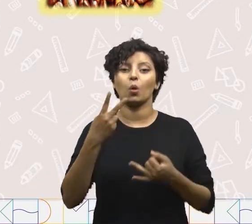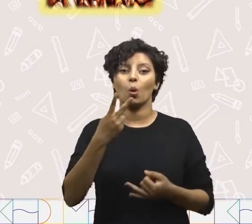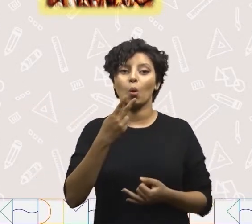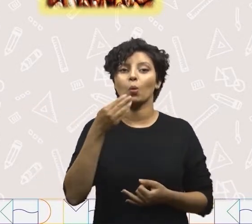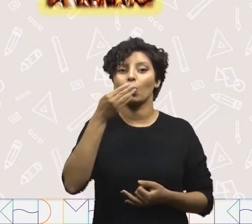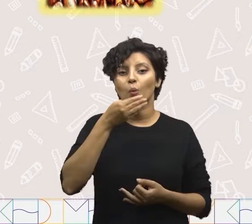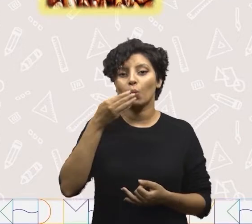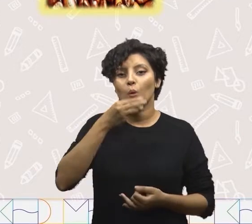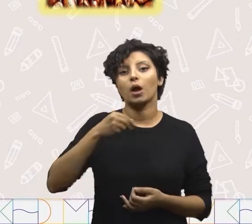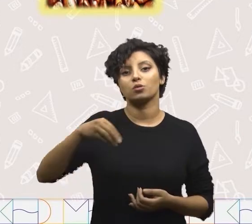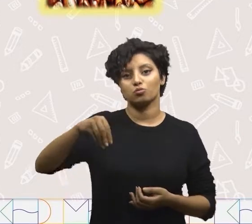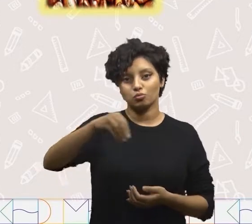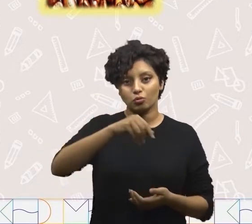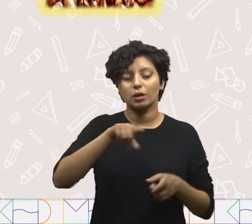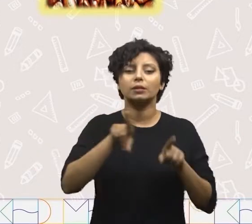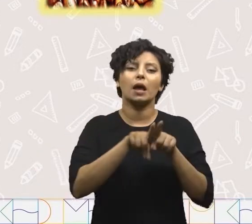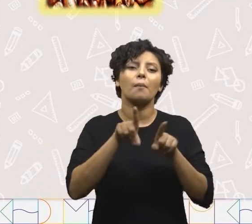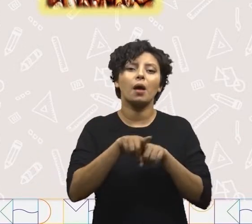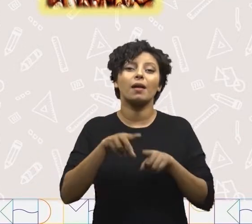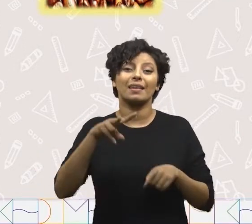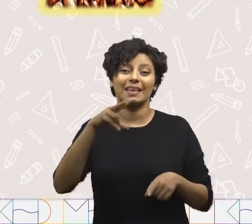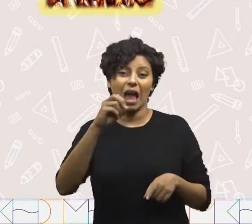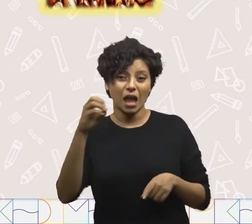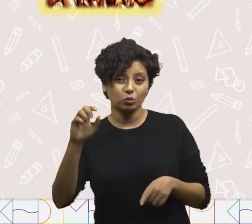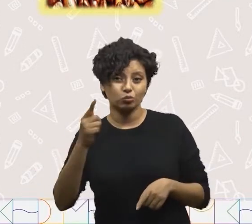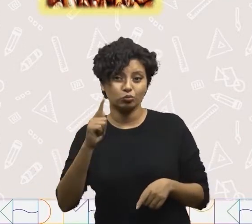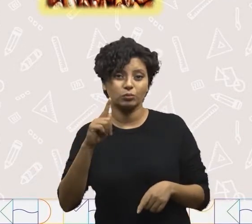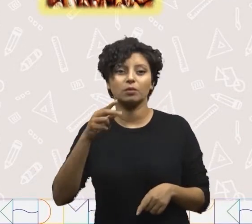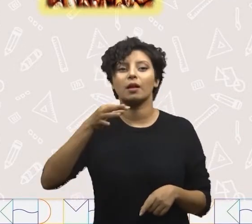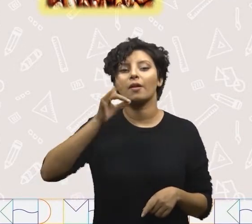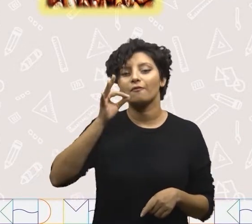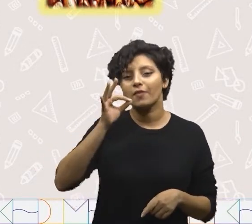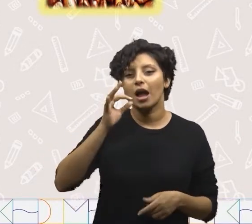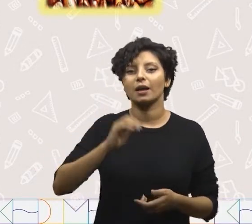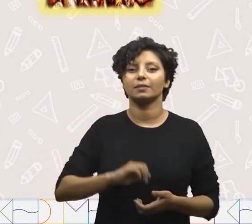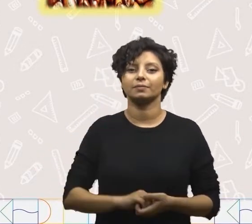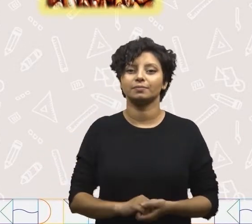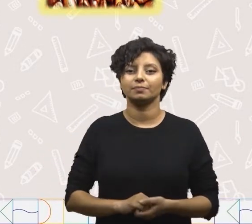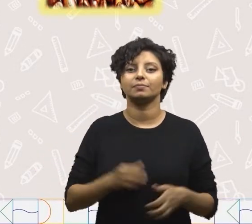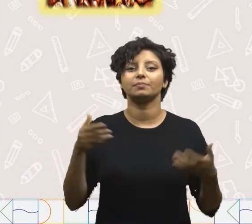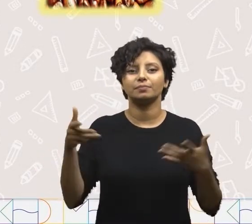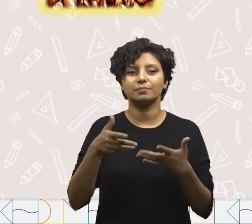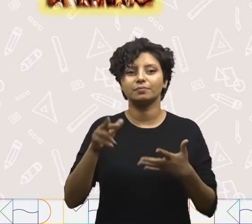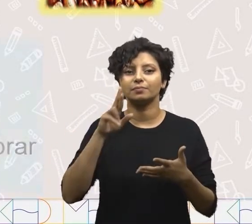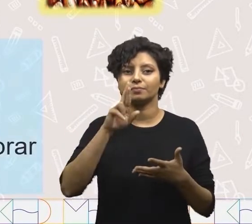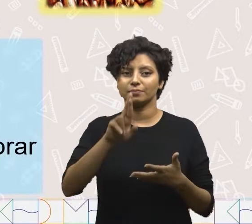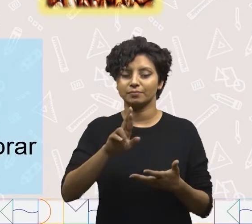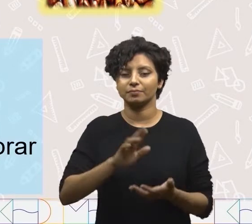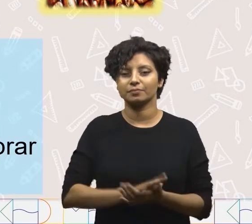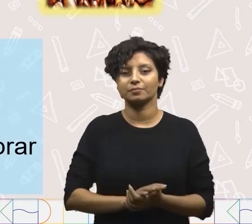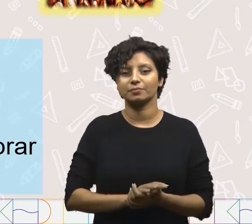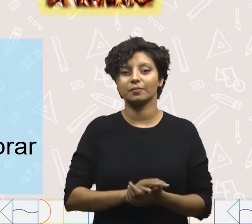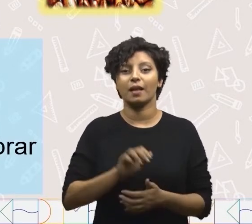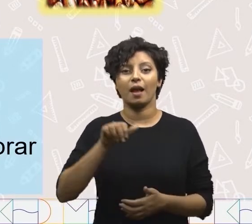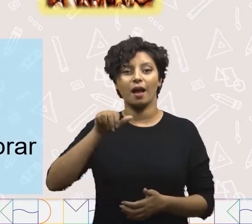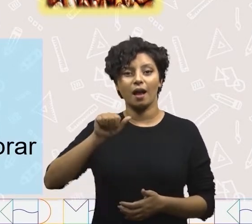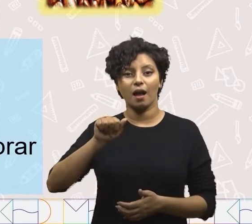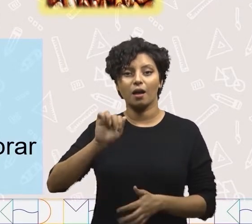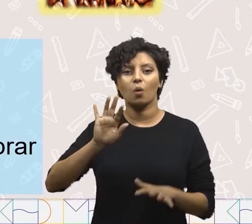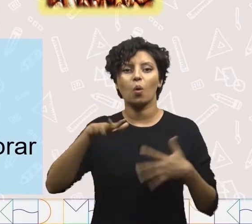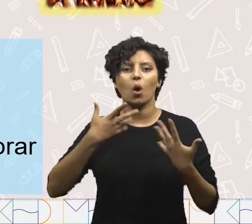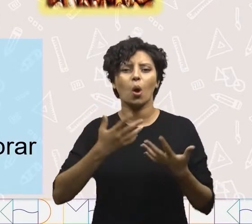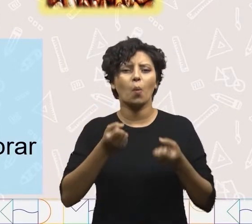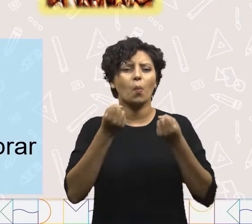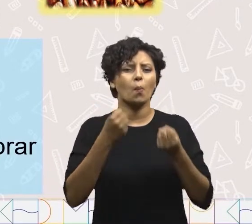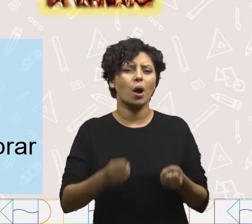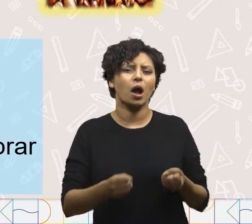quilos de açúcar e 500 gramas de café. Agora, responda, letra A. Qual